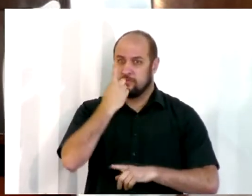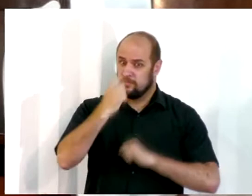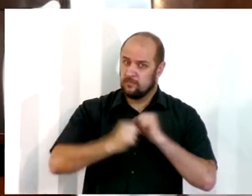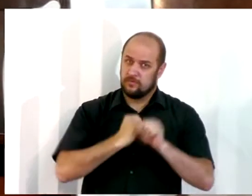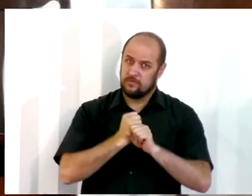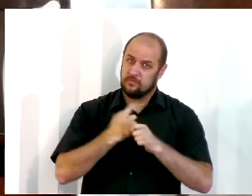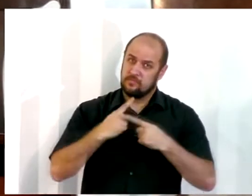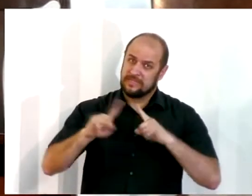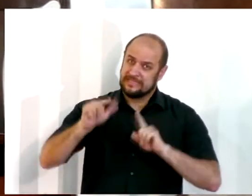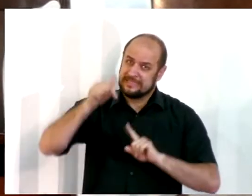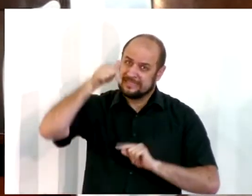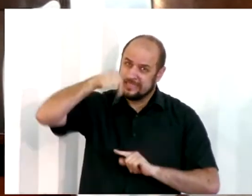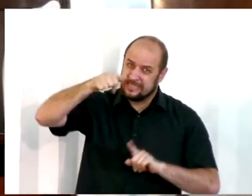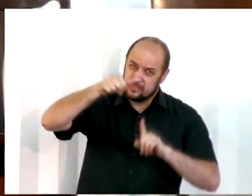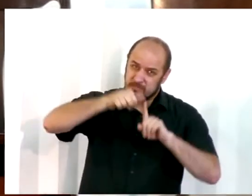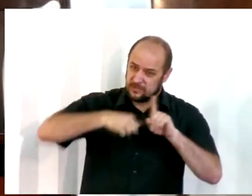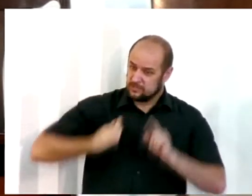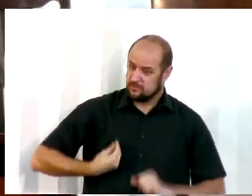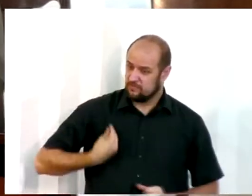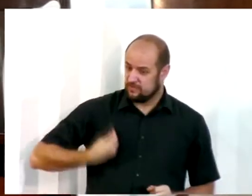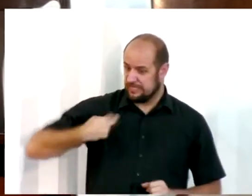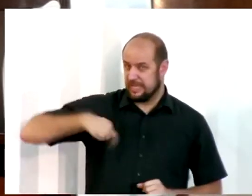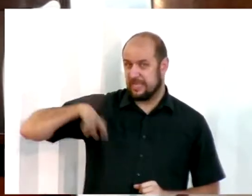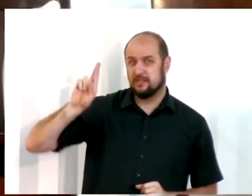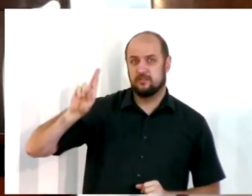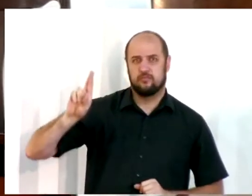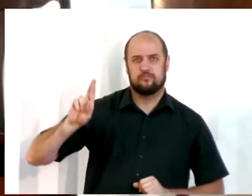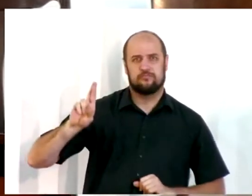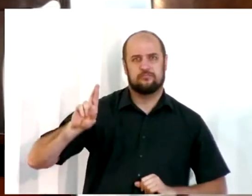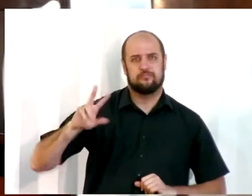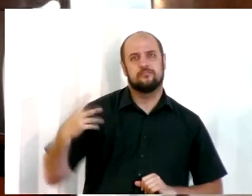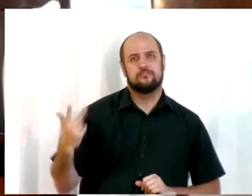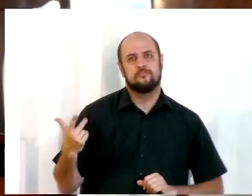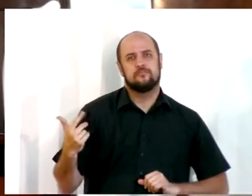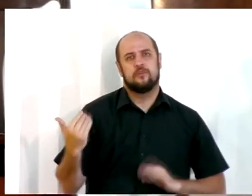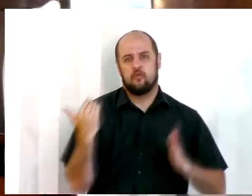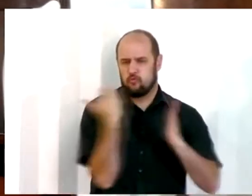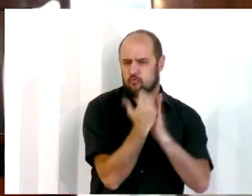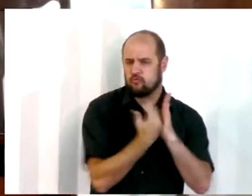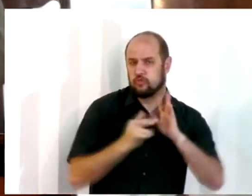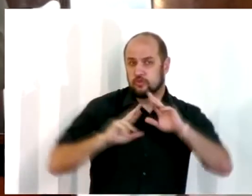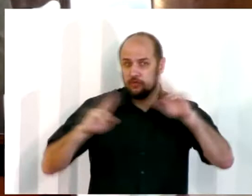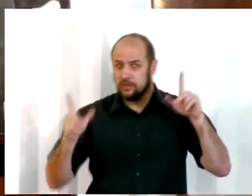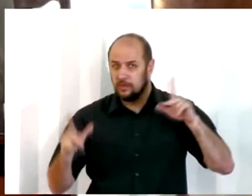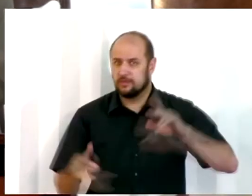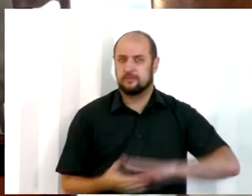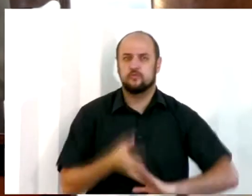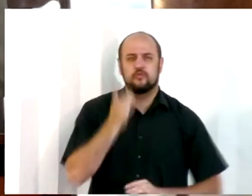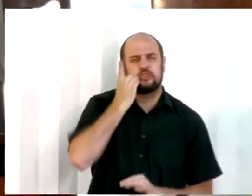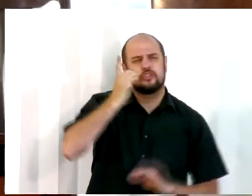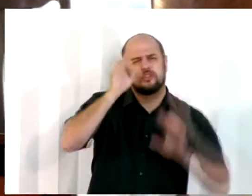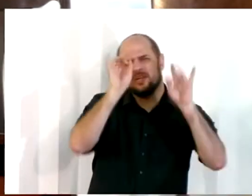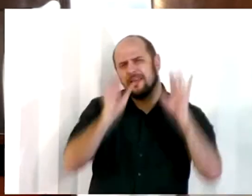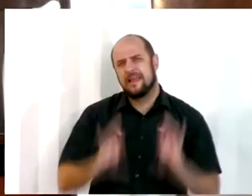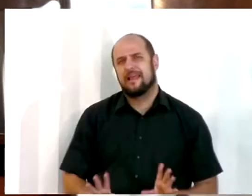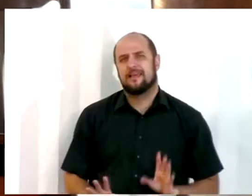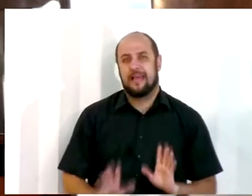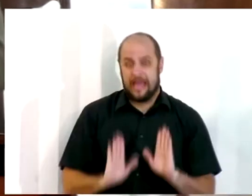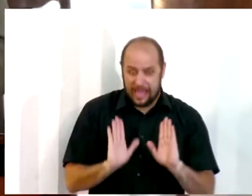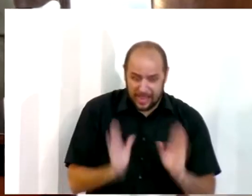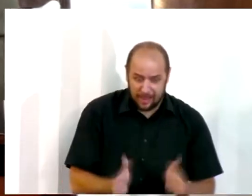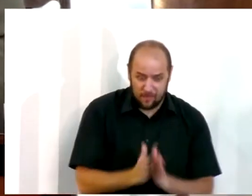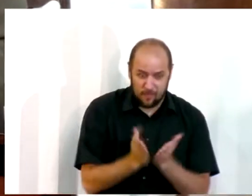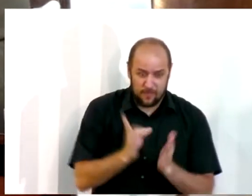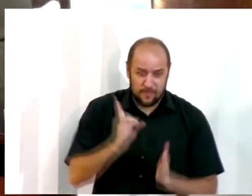sétimo mês da vida religiosa do povo. Era um momento especial. A palavra de Deus agora será lida